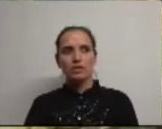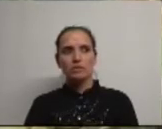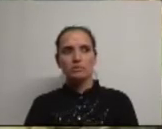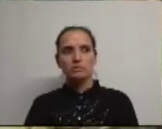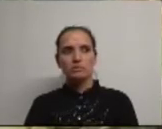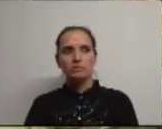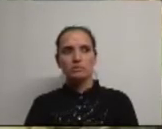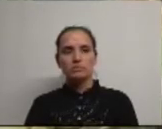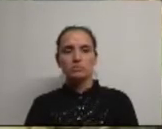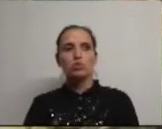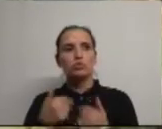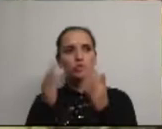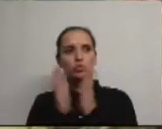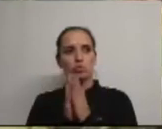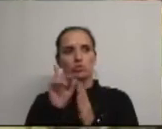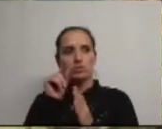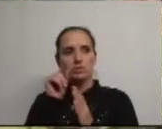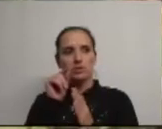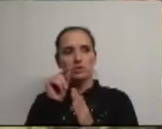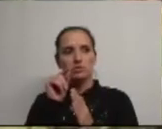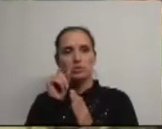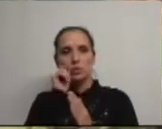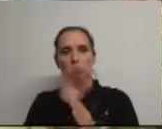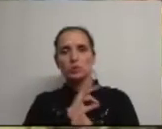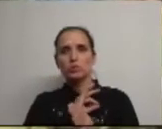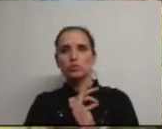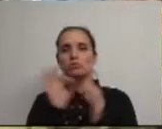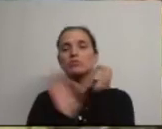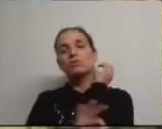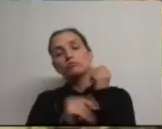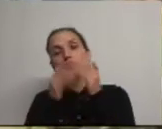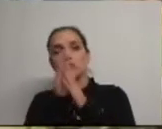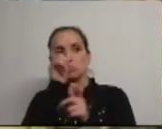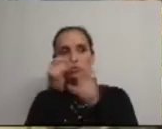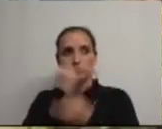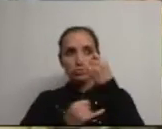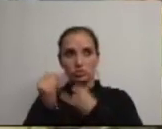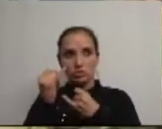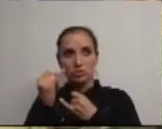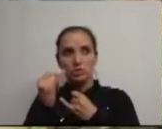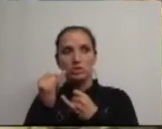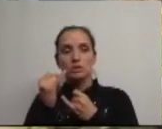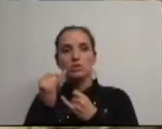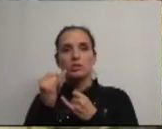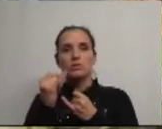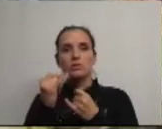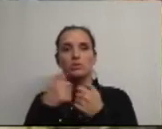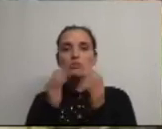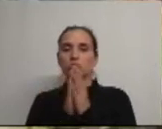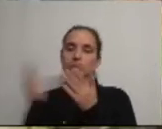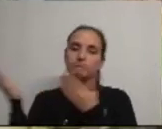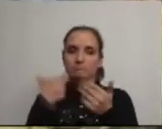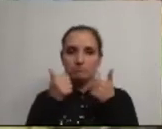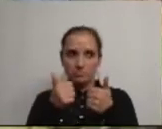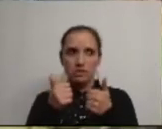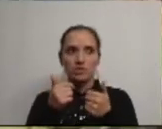só aos Srs. Vereadores, como também a todos os substitutos dos elementos da Assembleia Municipal, dou a todos as boas-vindas,